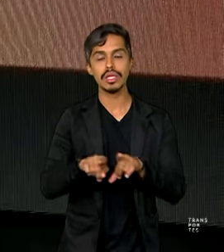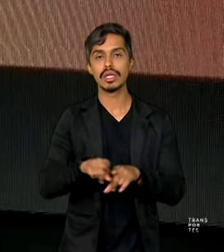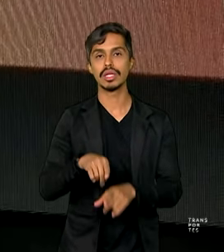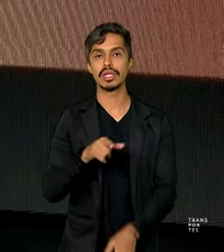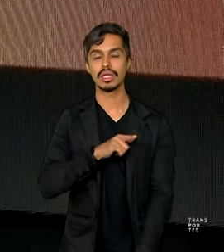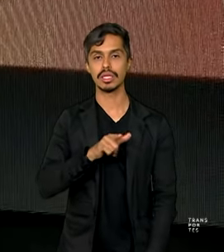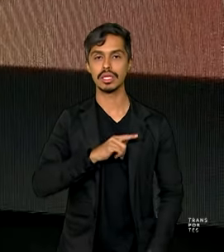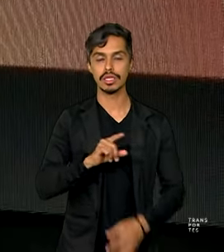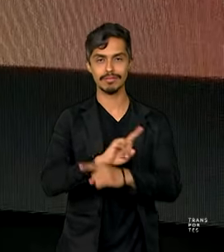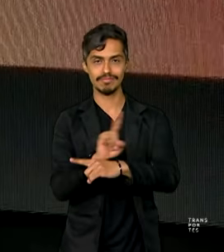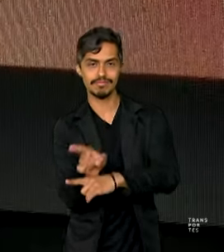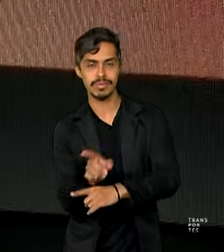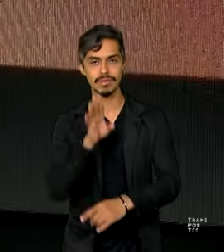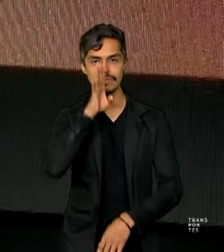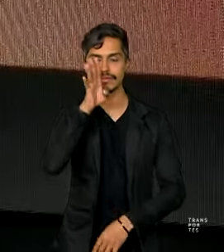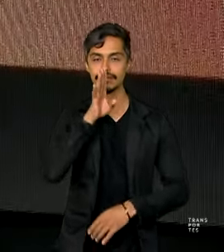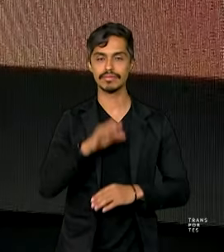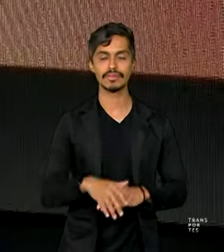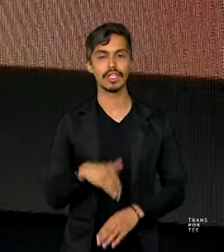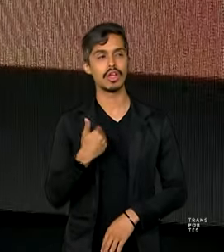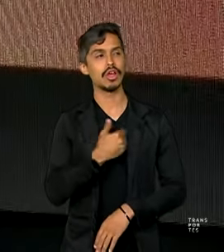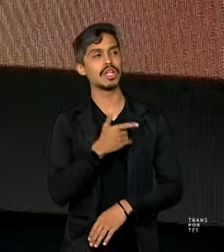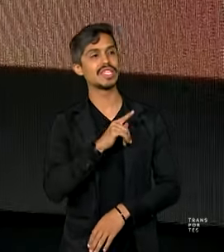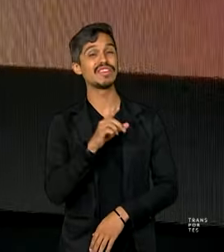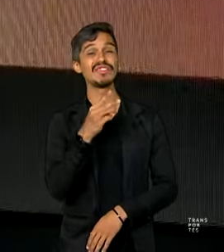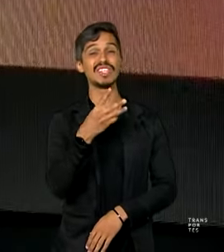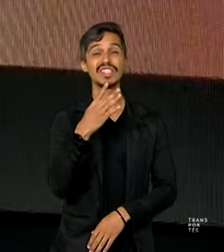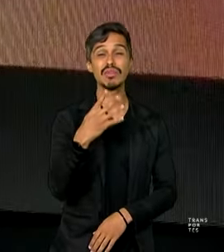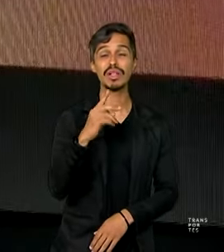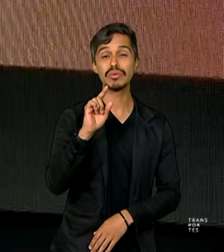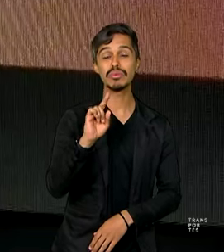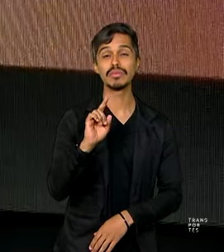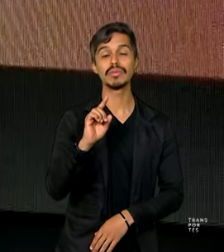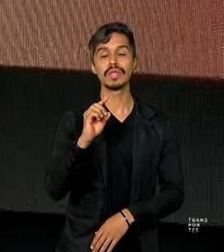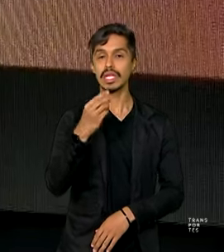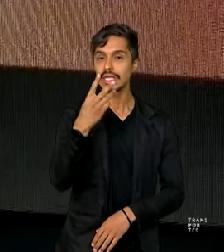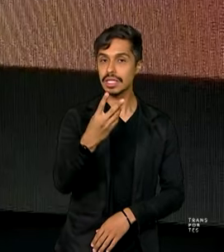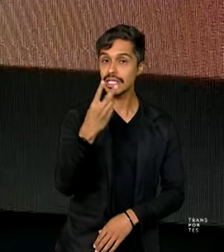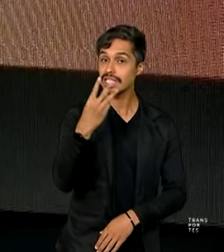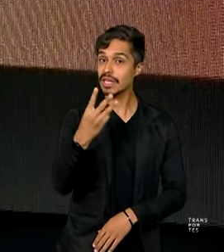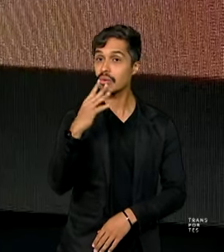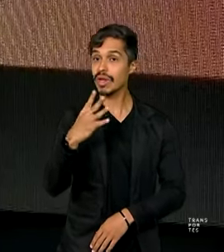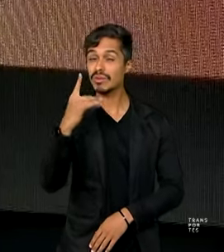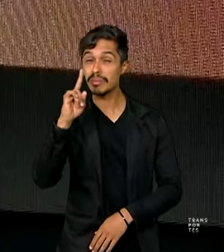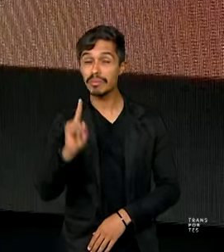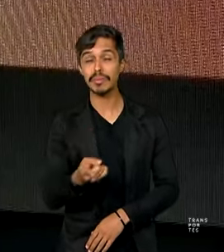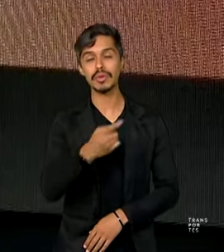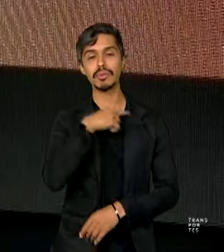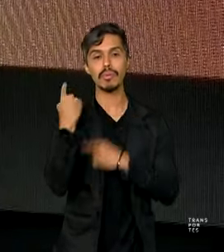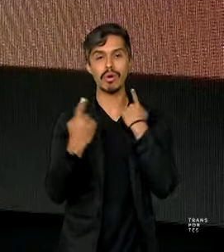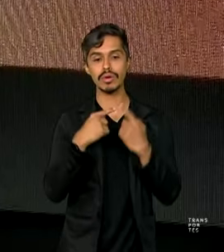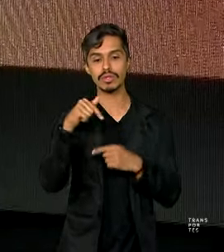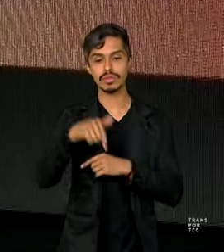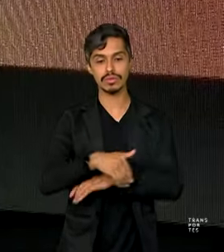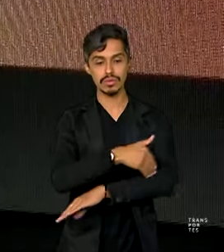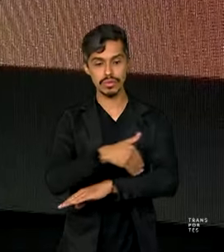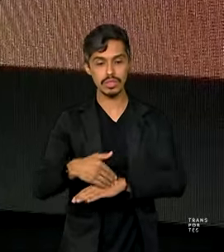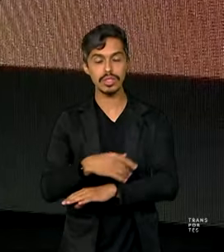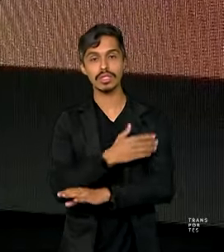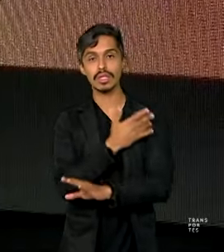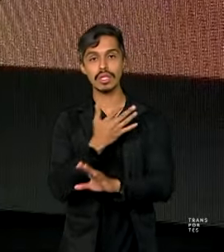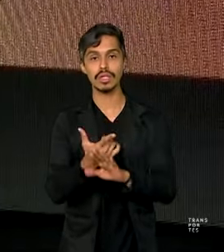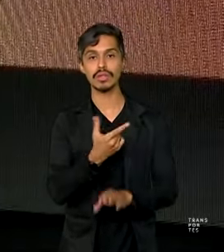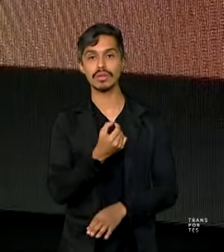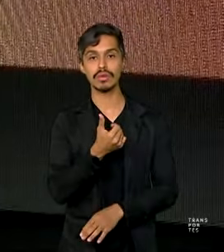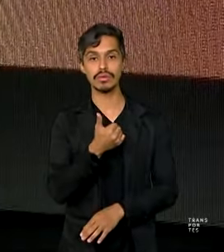casa de quase 34 mil mortes no trânsito, desde 2021, e nós